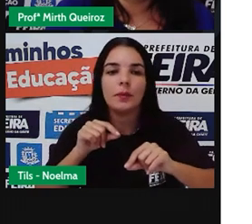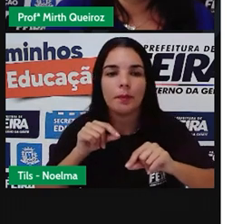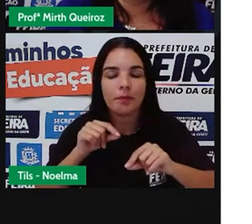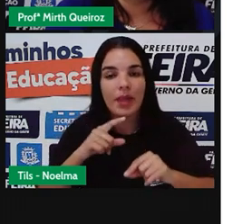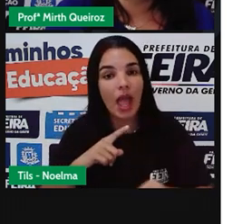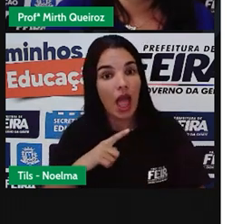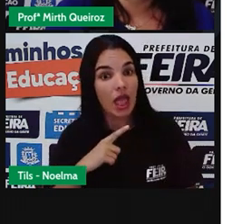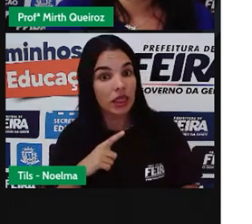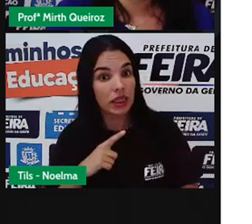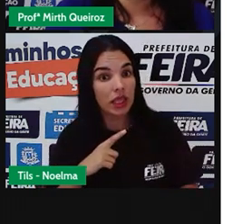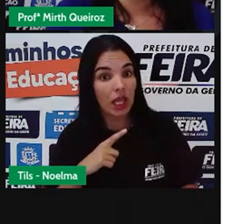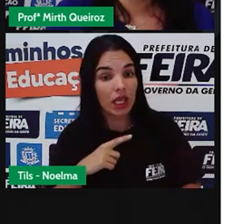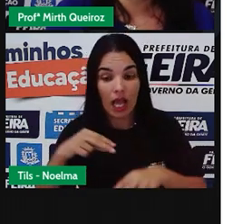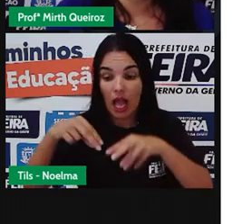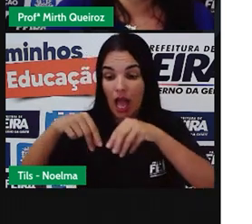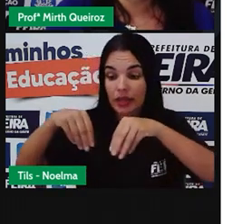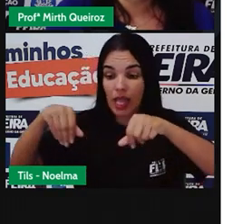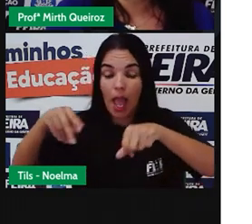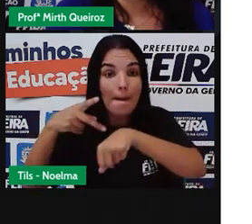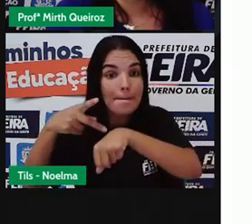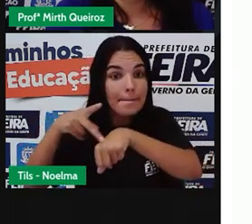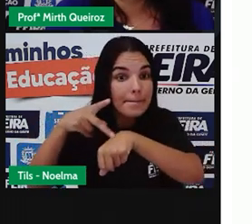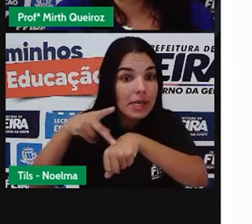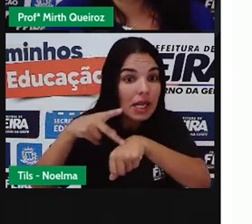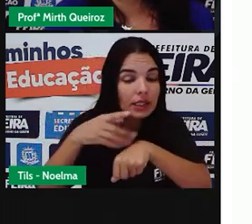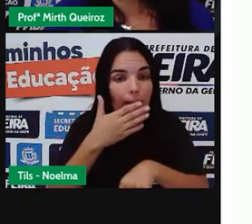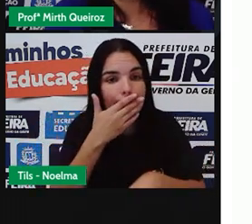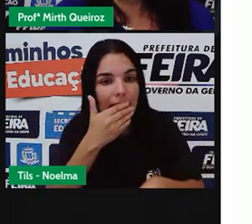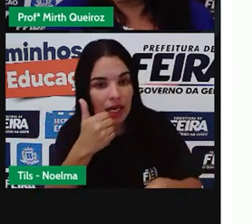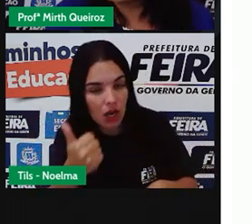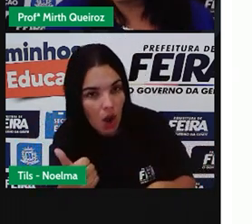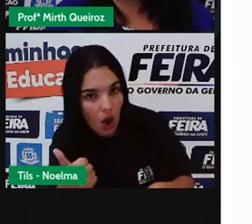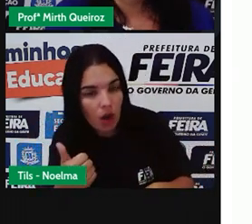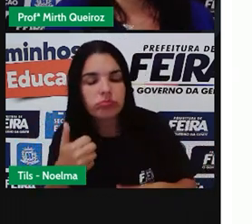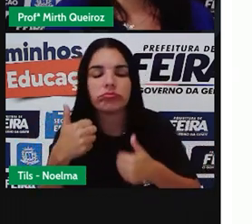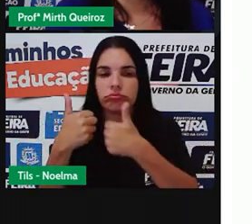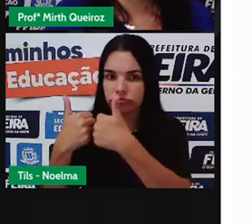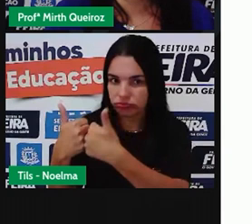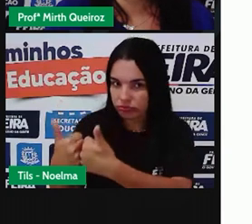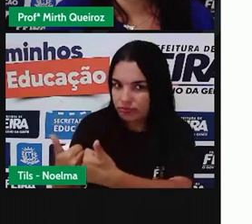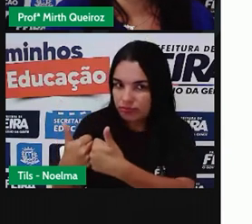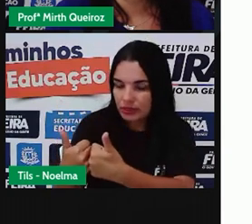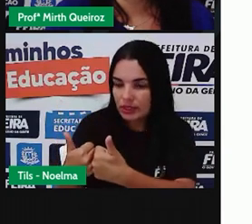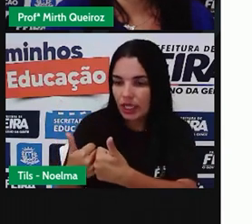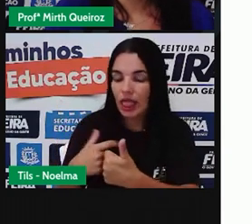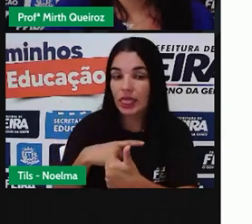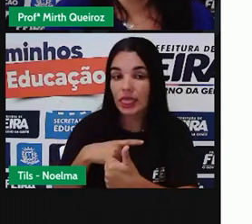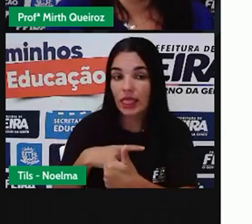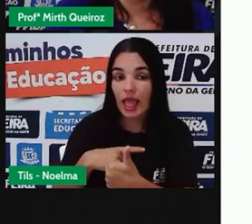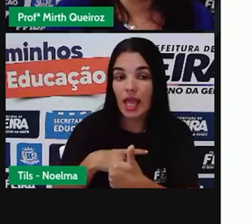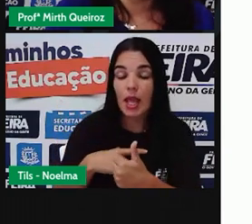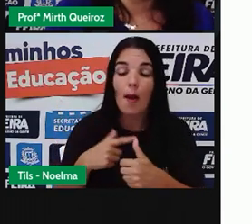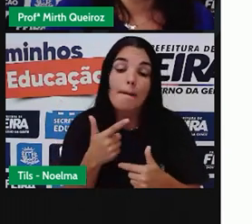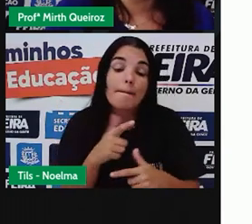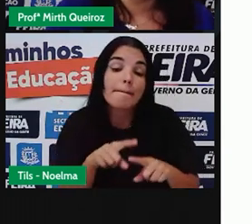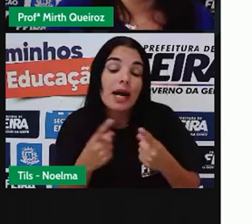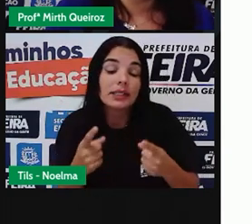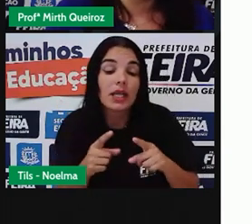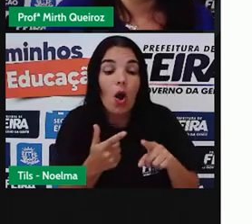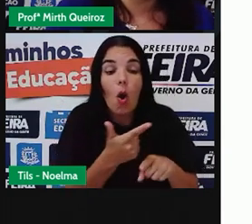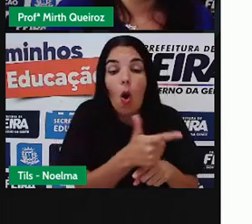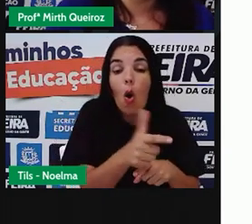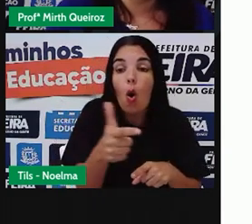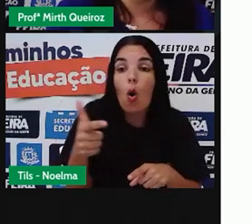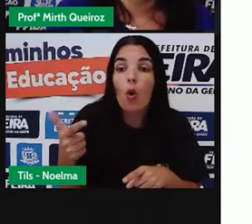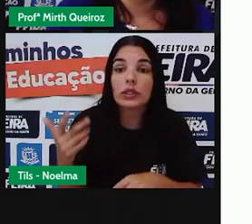muitas, muitas plantas se desenvolvem melhor. Muito, muito melhor nesse tipo de solo. Só que outras plantas não.